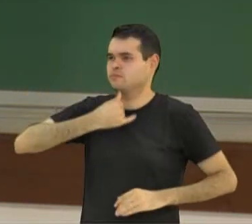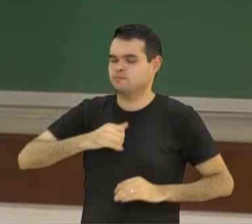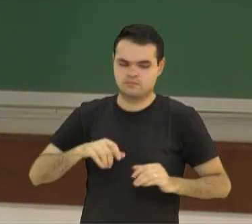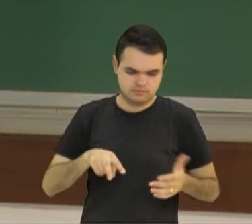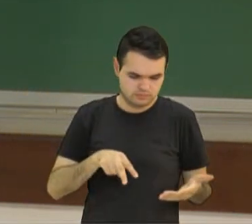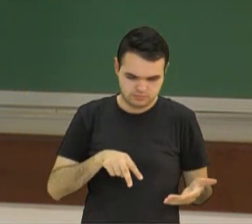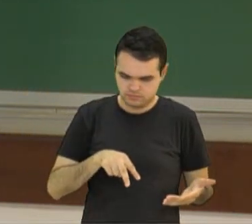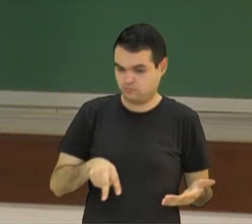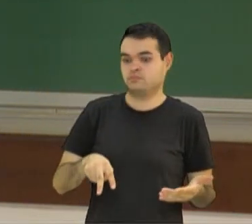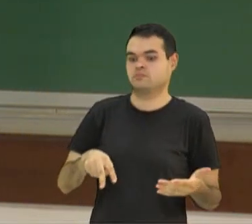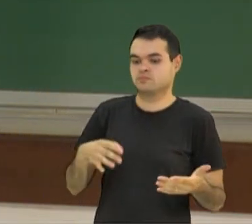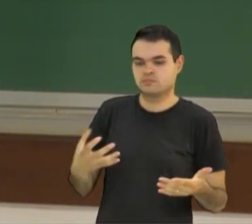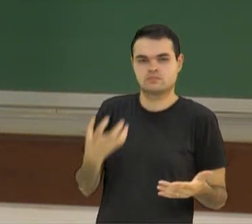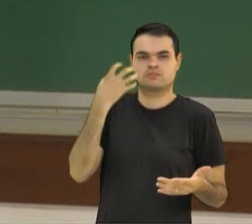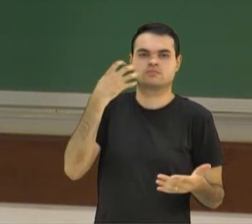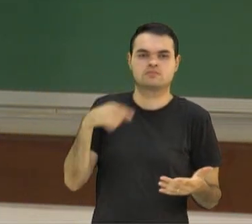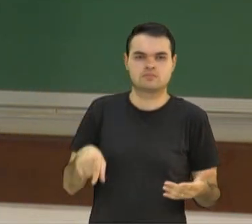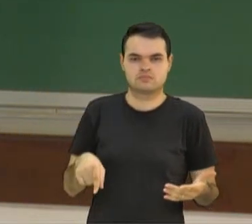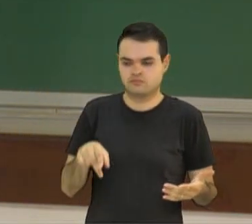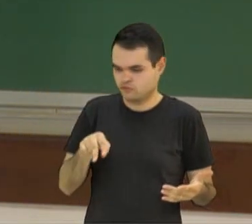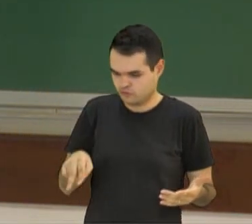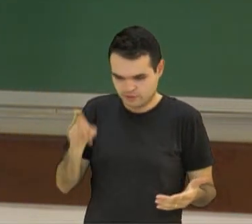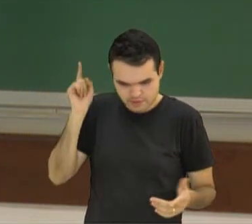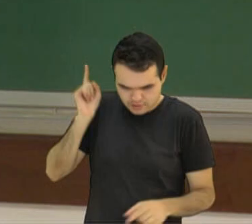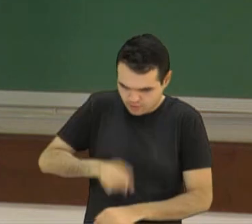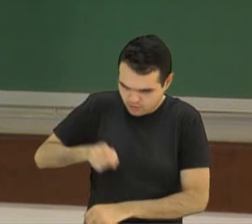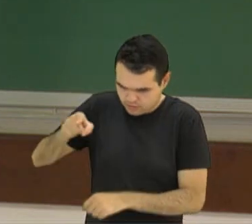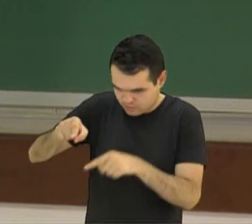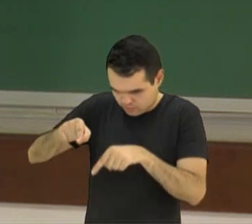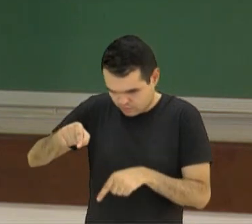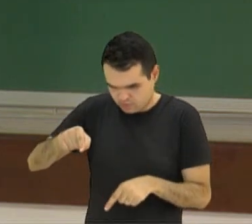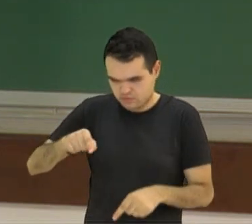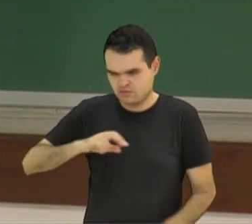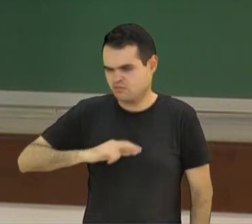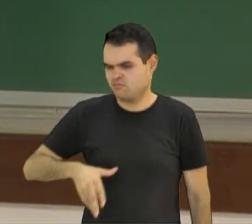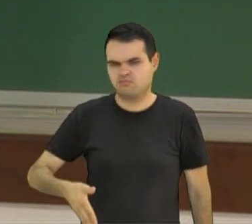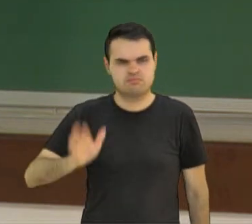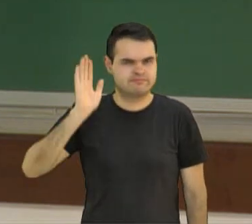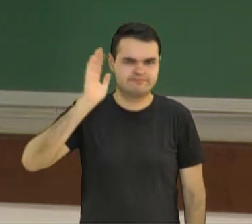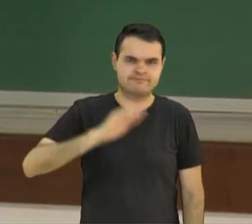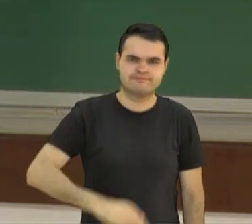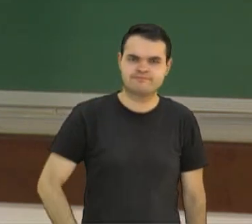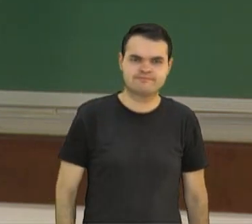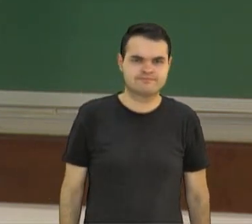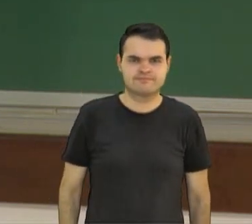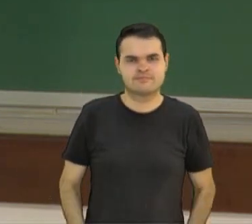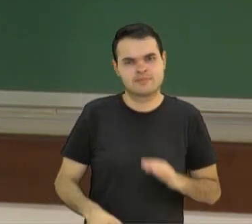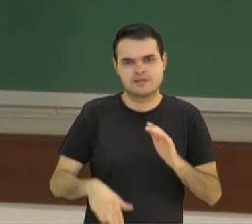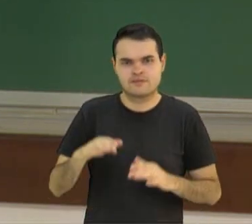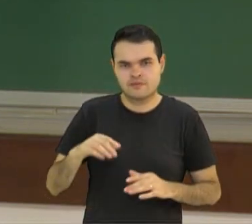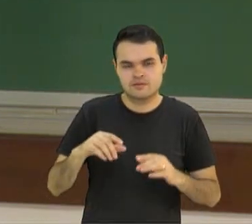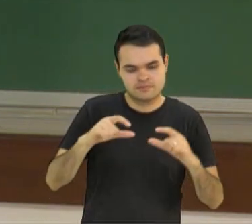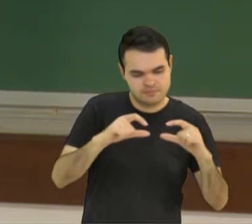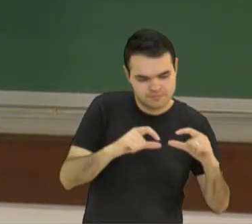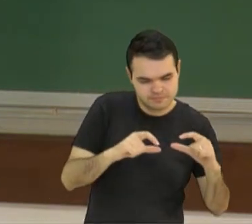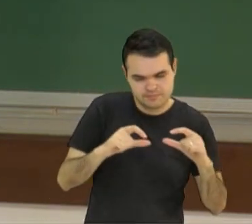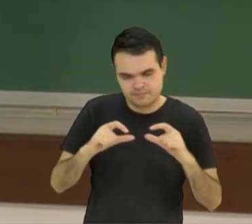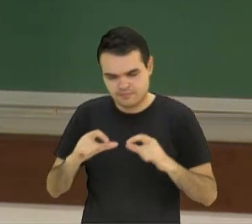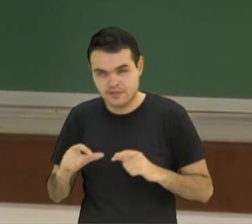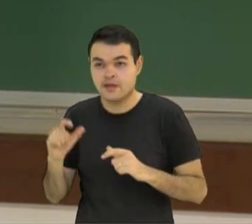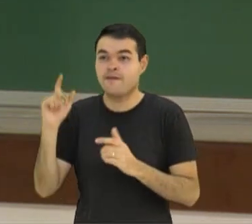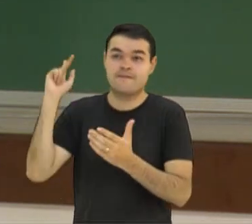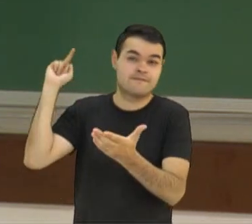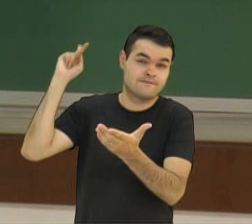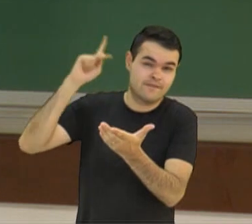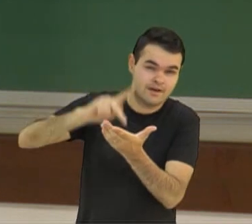chamar a atenção. E aí você vai olhar para a reportagem e não era bem aquilo. Talvez tinha partes da verdade no título.